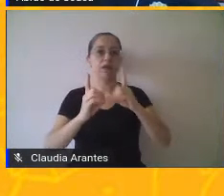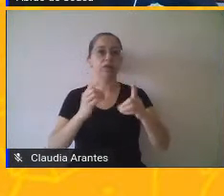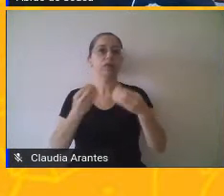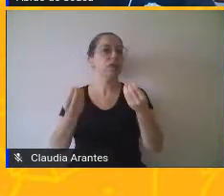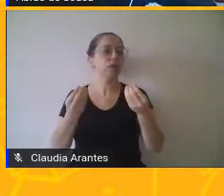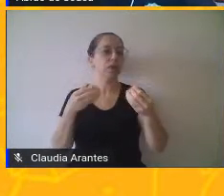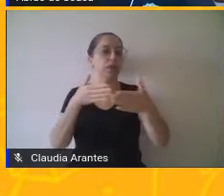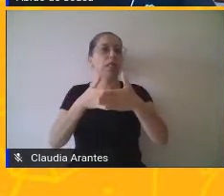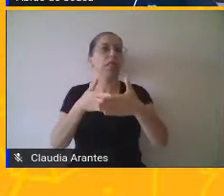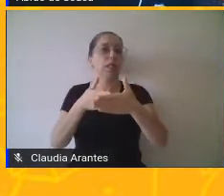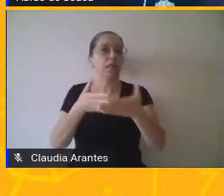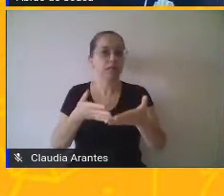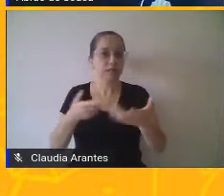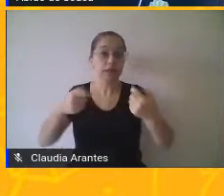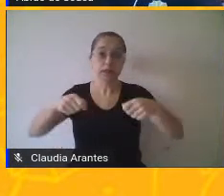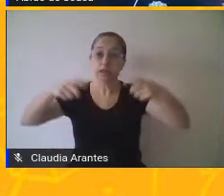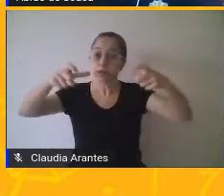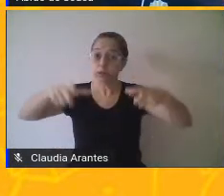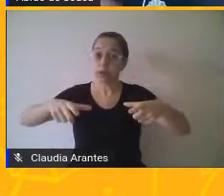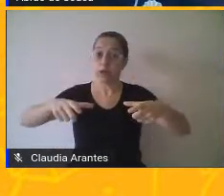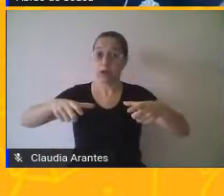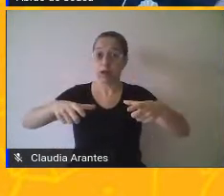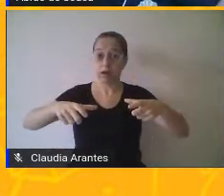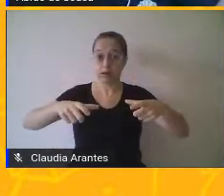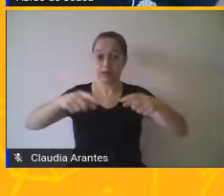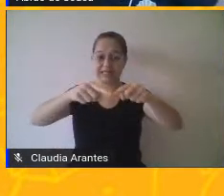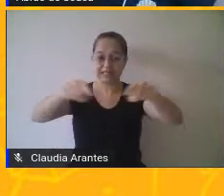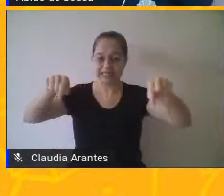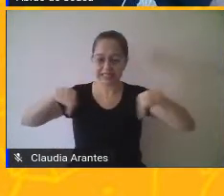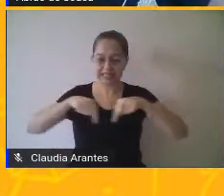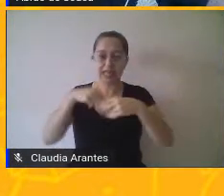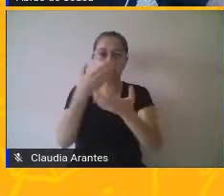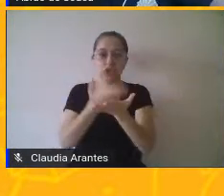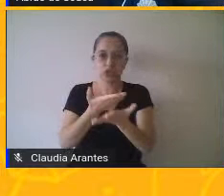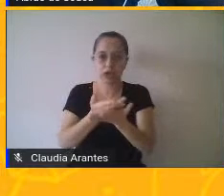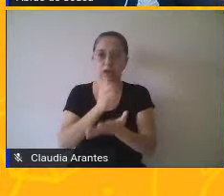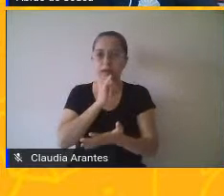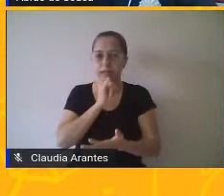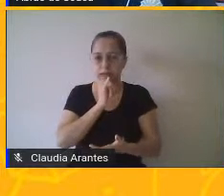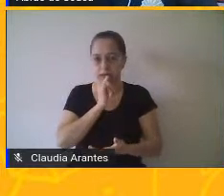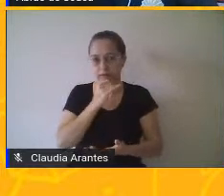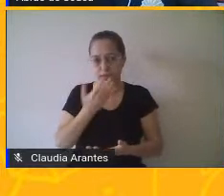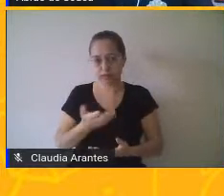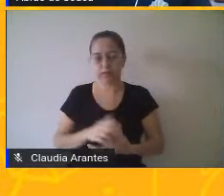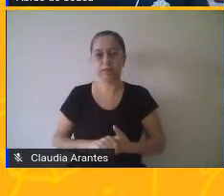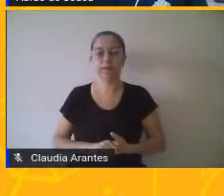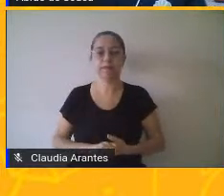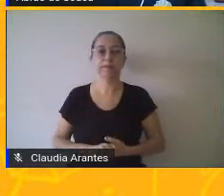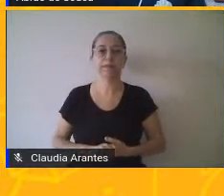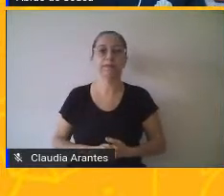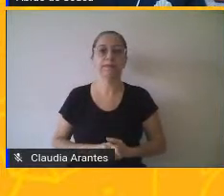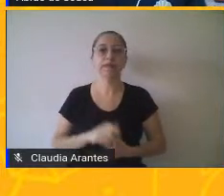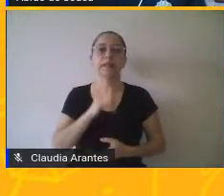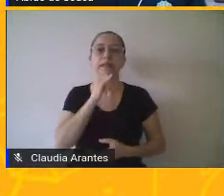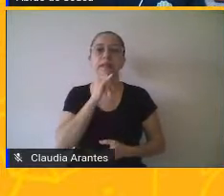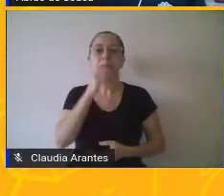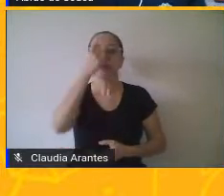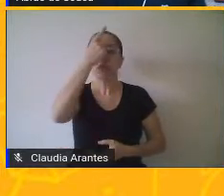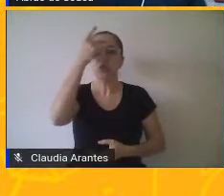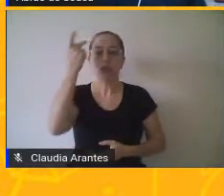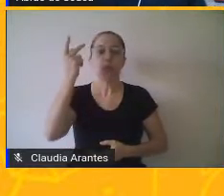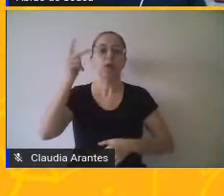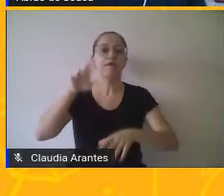a gente pode dizer que são as ondas do ar. Quem é da área de física